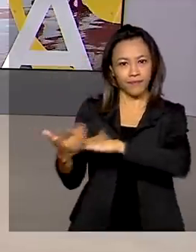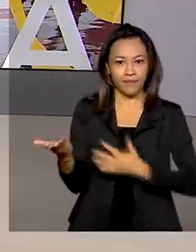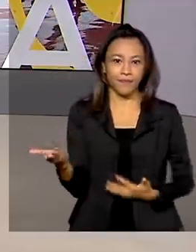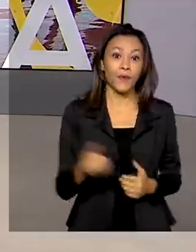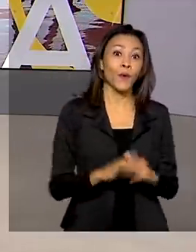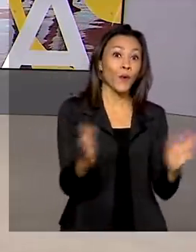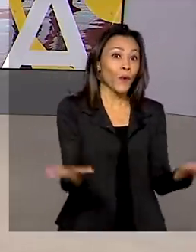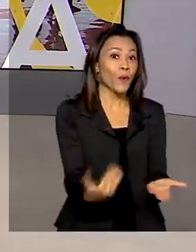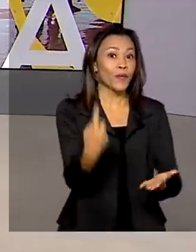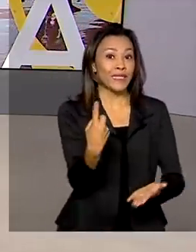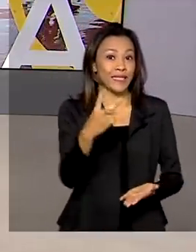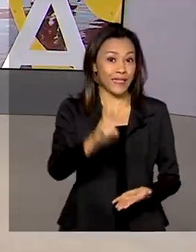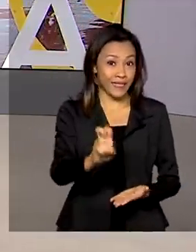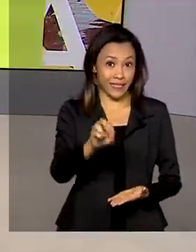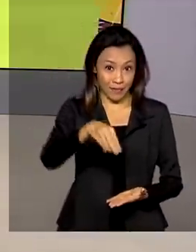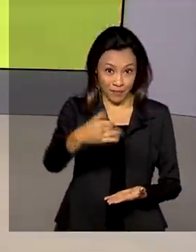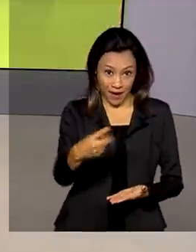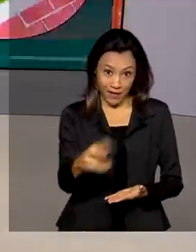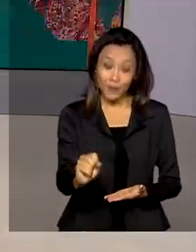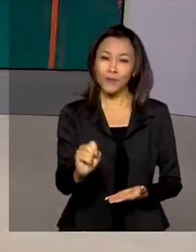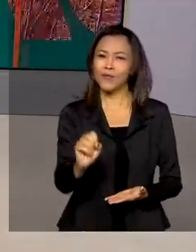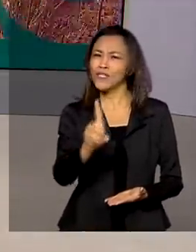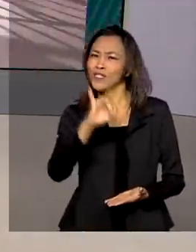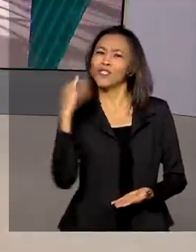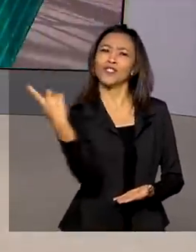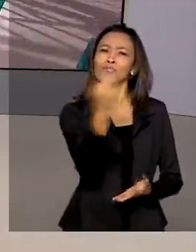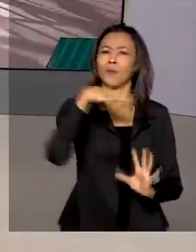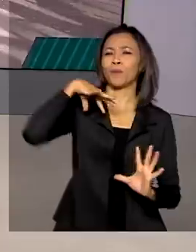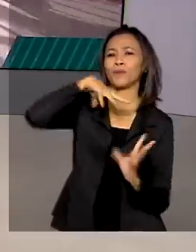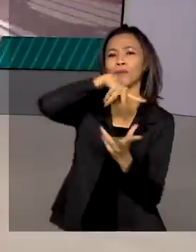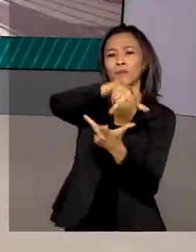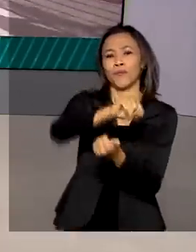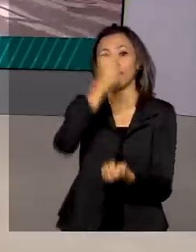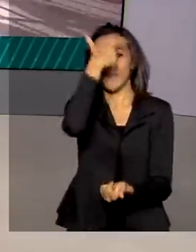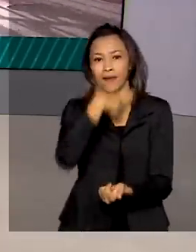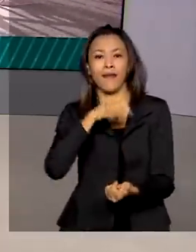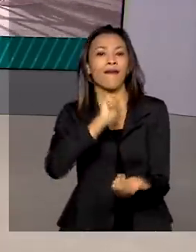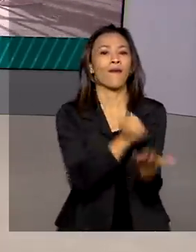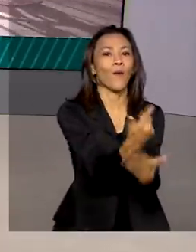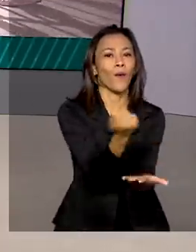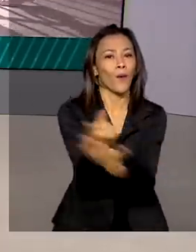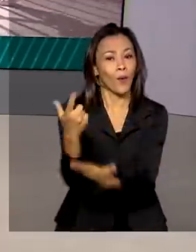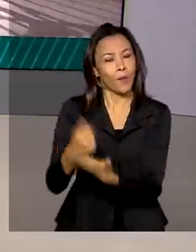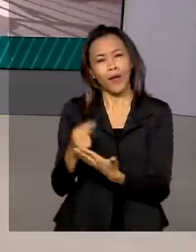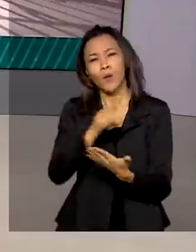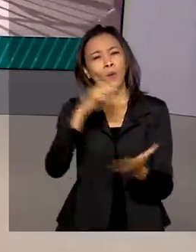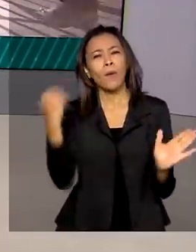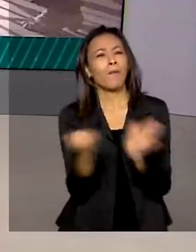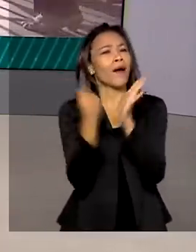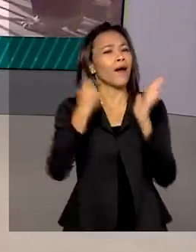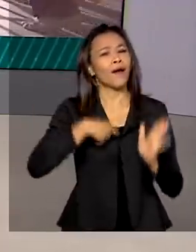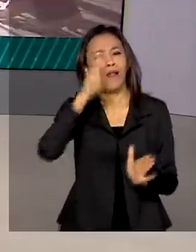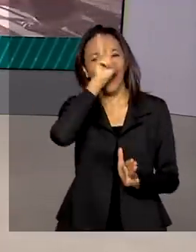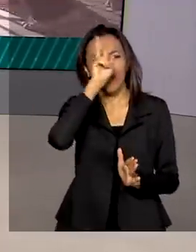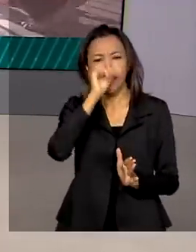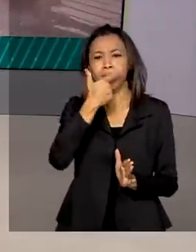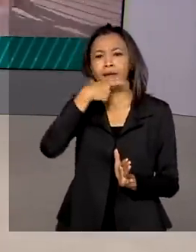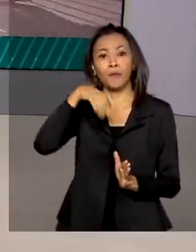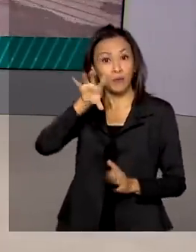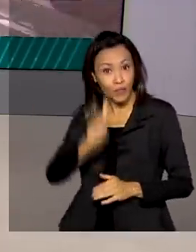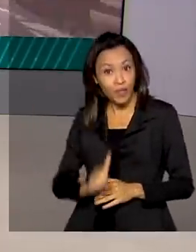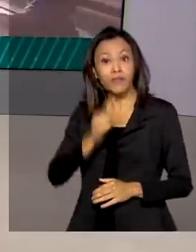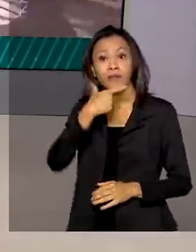15 de março, é comemorado o Dia Mundial do Consumidor. A data foi criada para lembrar os direitos de quem compra. E o governo